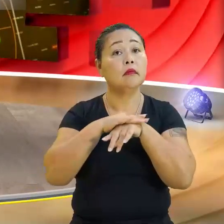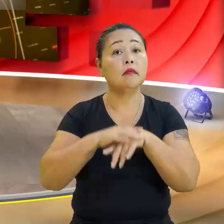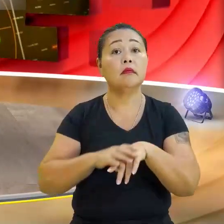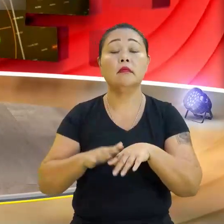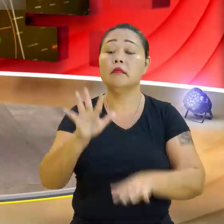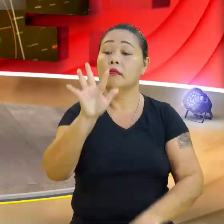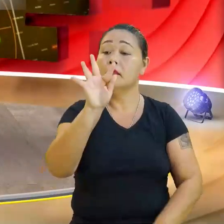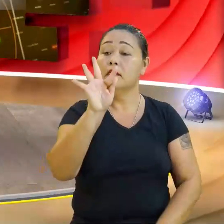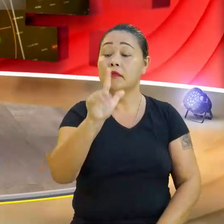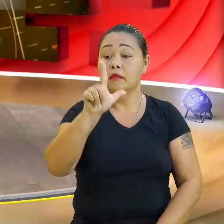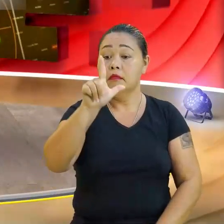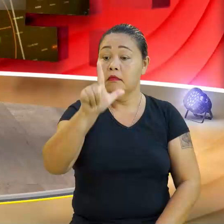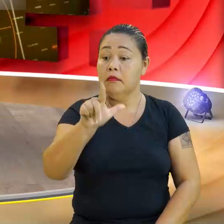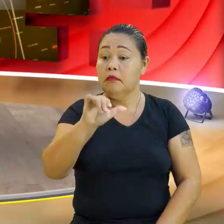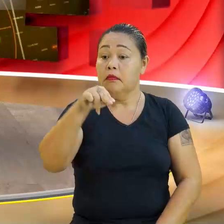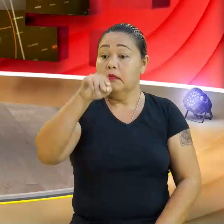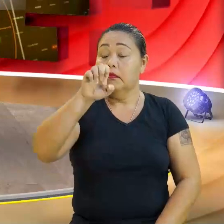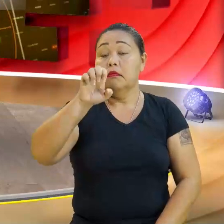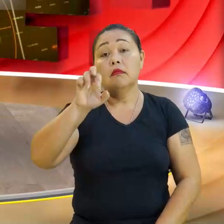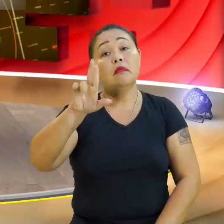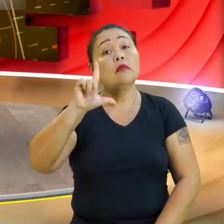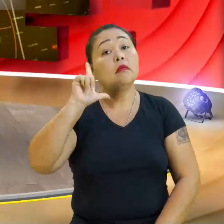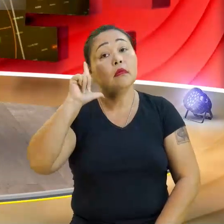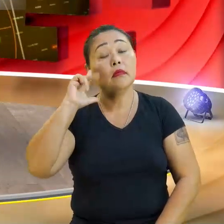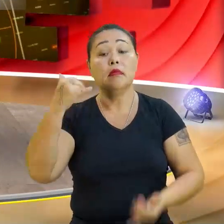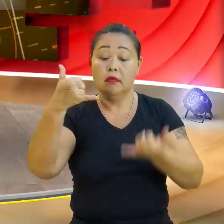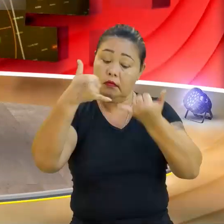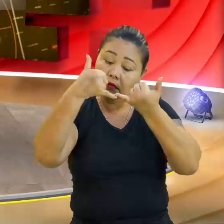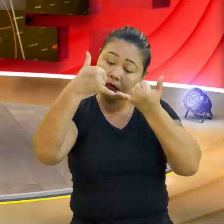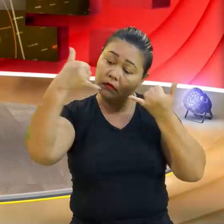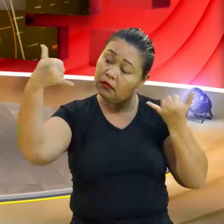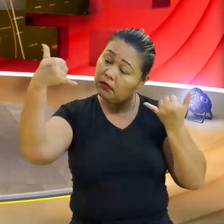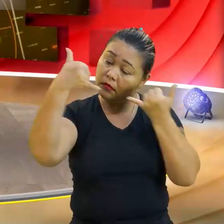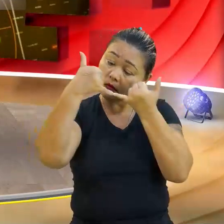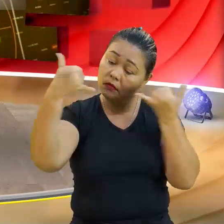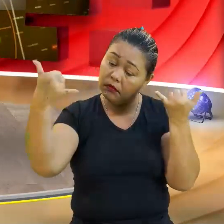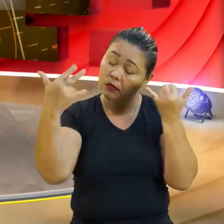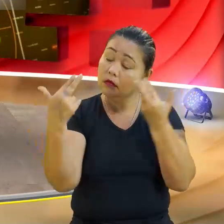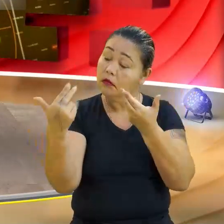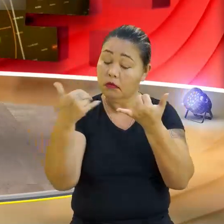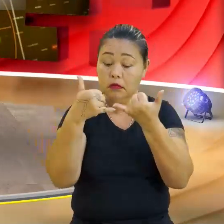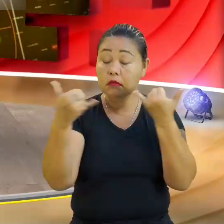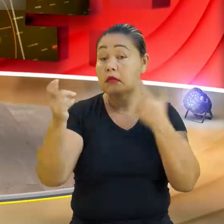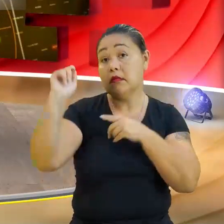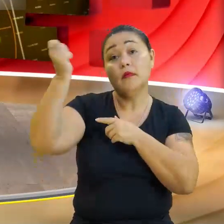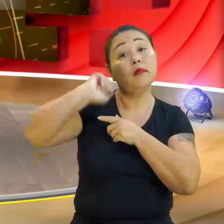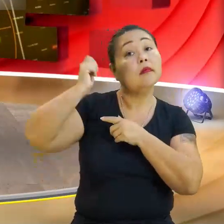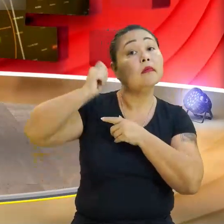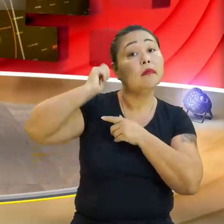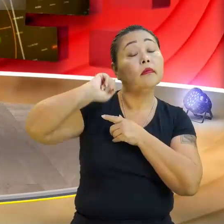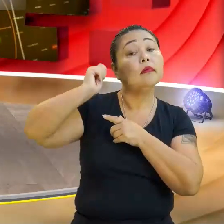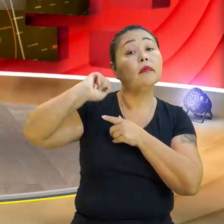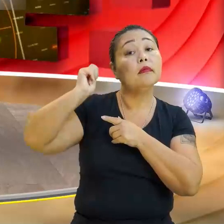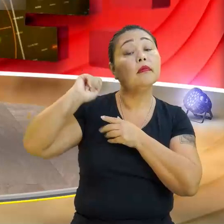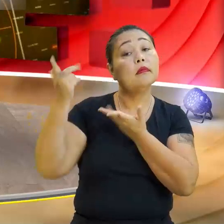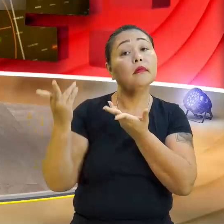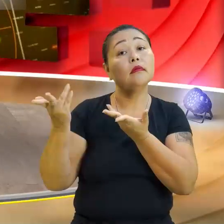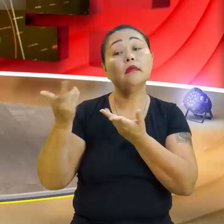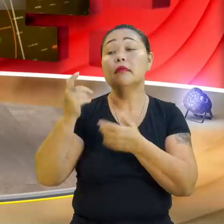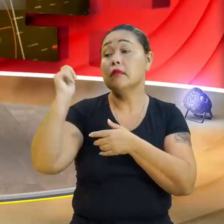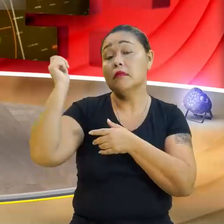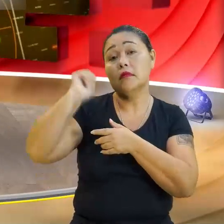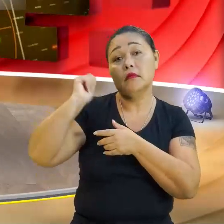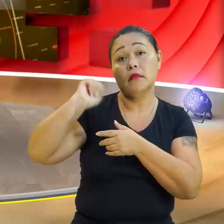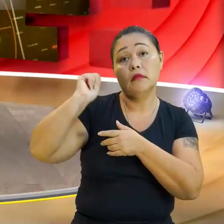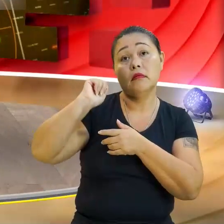Linear vem de linha, né? de linha. Papagaio. Linha, papagaio. Linha, papagaio. Agora, papagaio. Costura